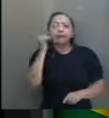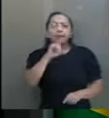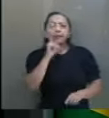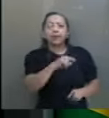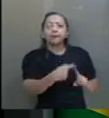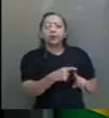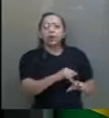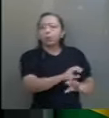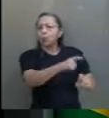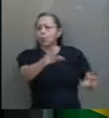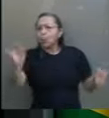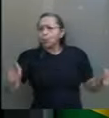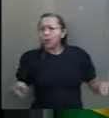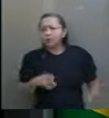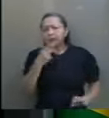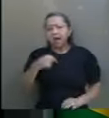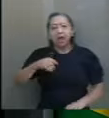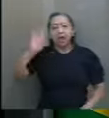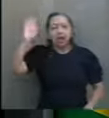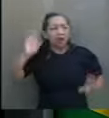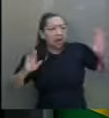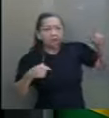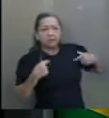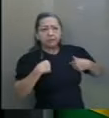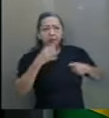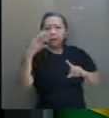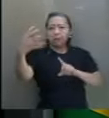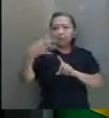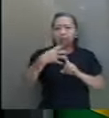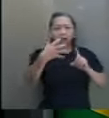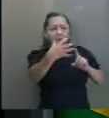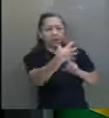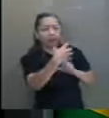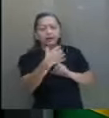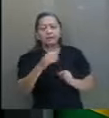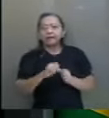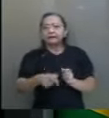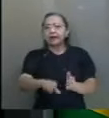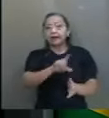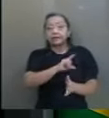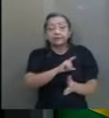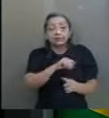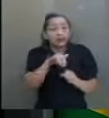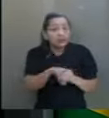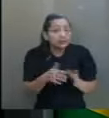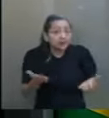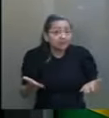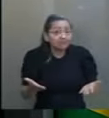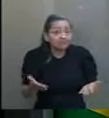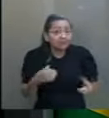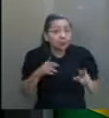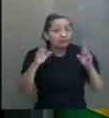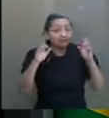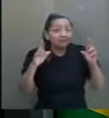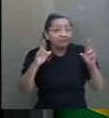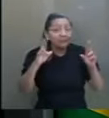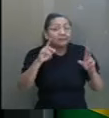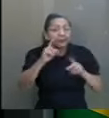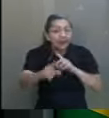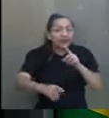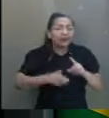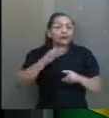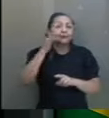Porque nenhum vai poder dizer, não, isso foi para me atingir. Foi feito antes da eleição, com a perspectiva da